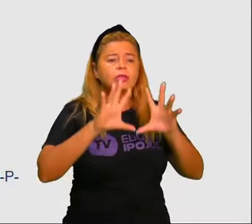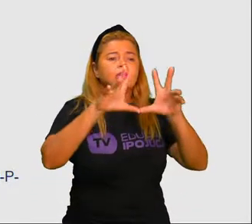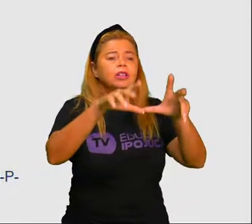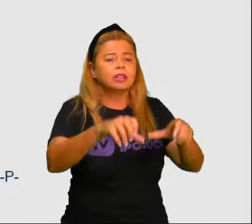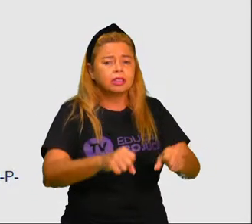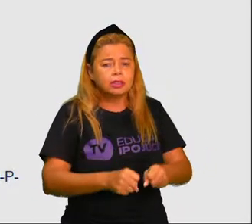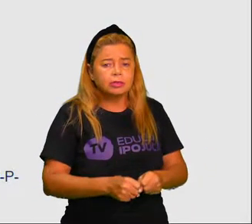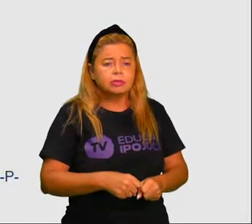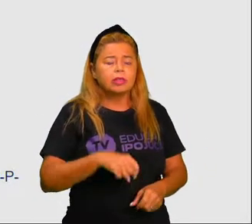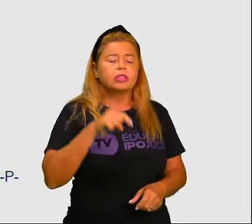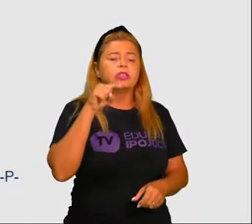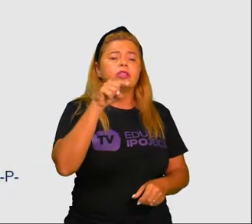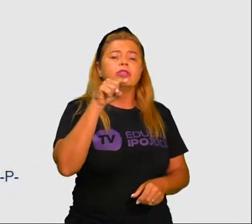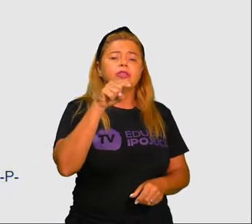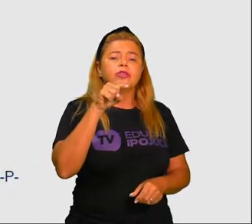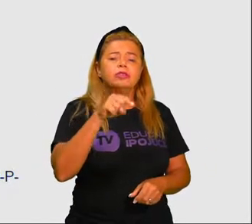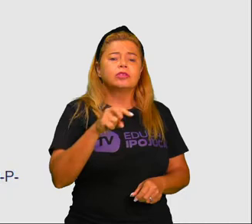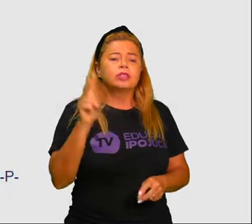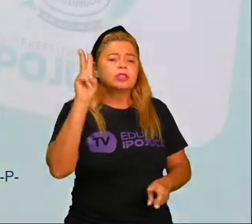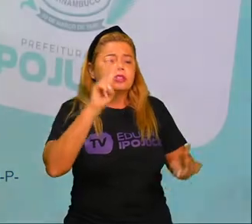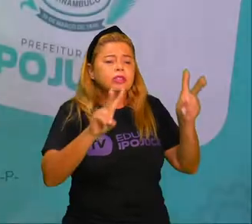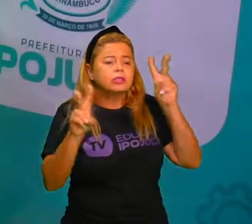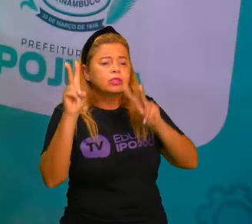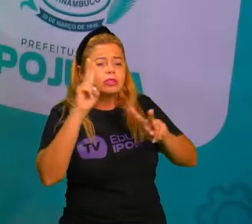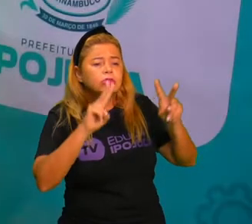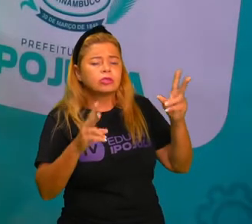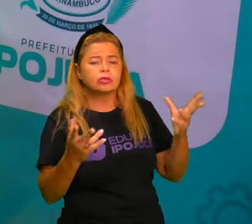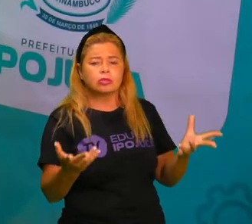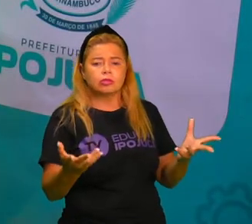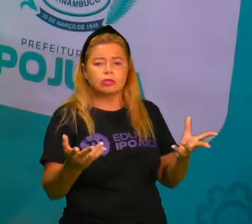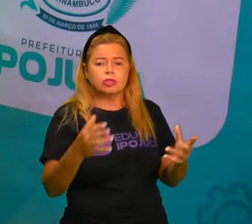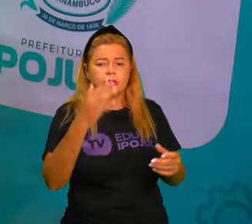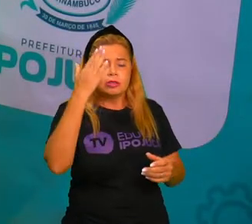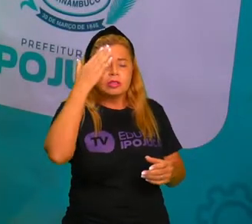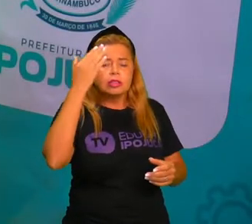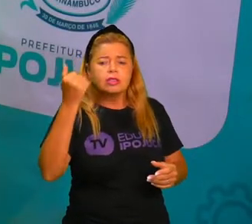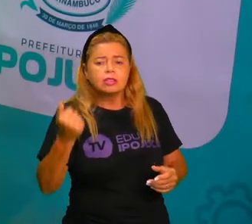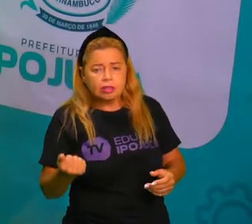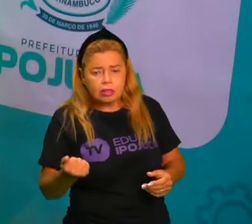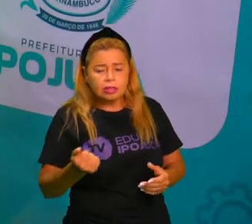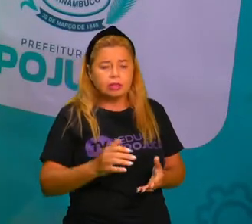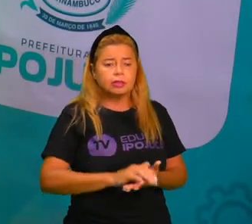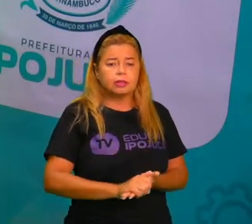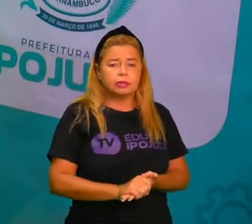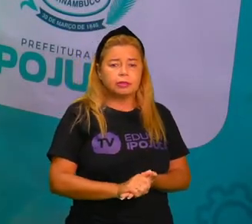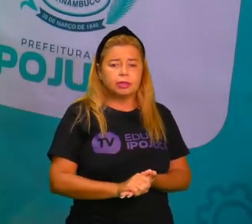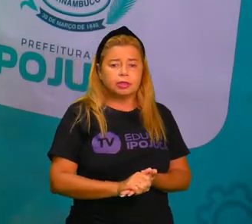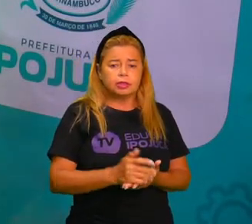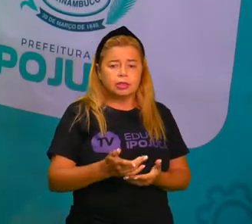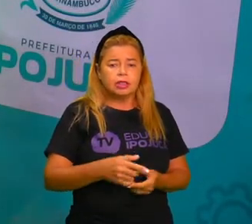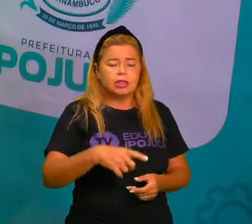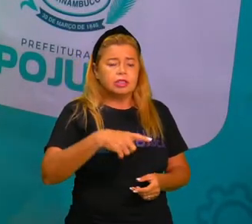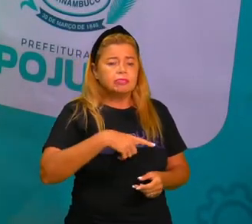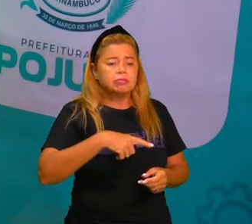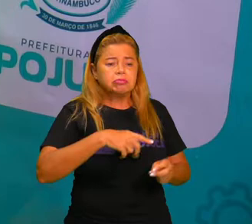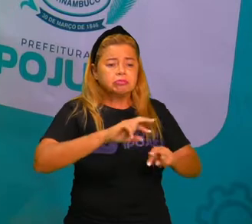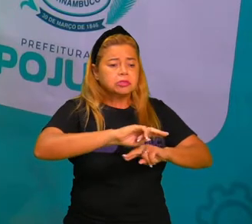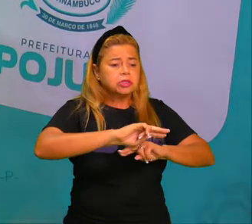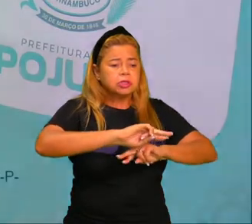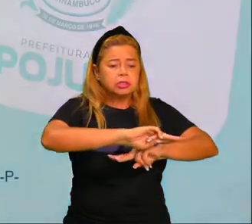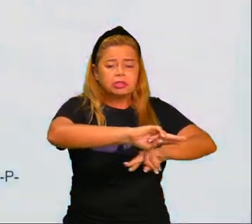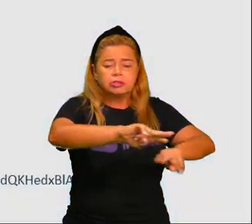consegue visualizar hoje ao seu entorno? O que vocês sabem que existe ao seu entorno? Algumas dessas espécies aqui